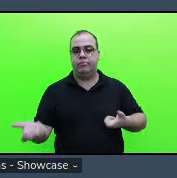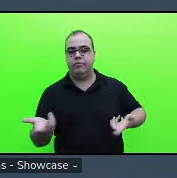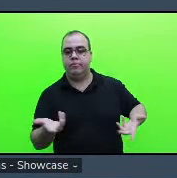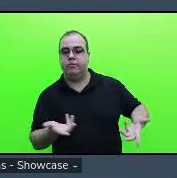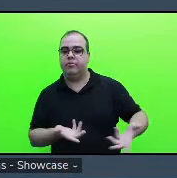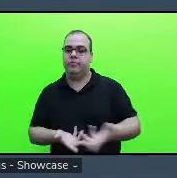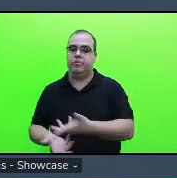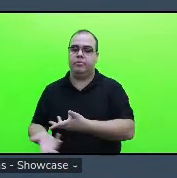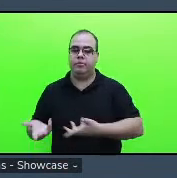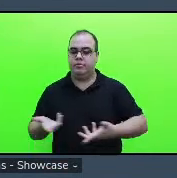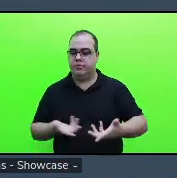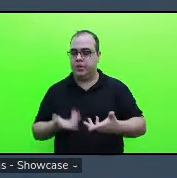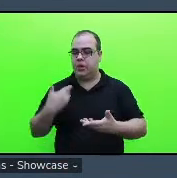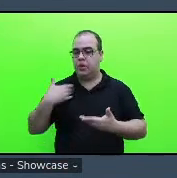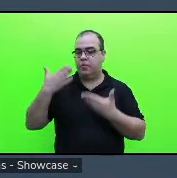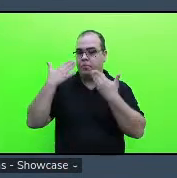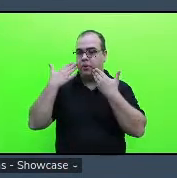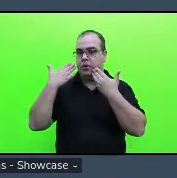obrigada